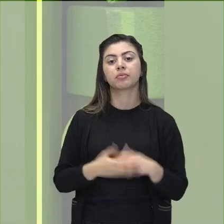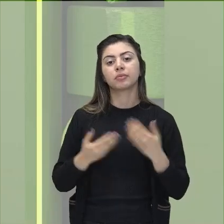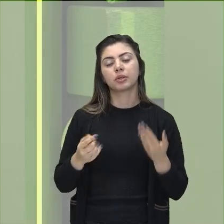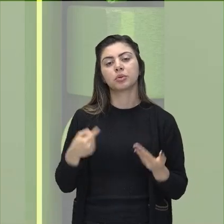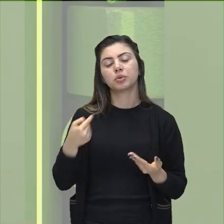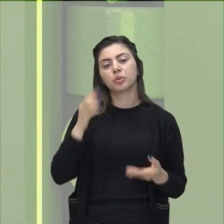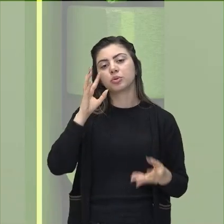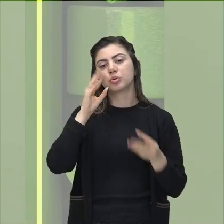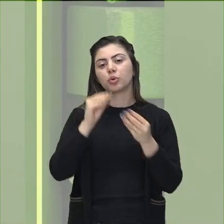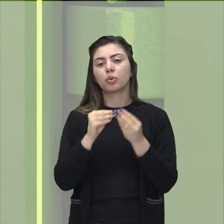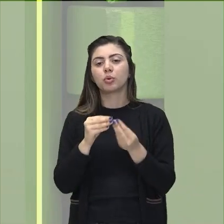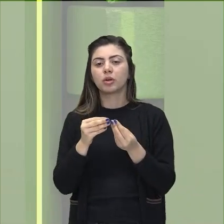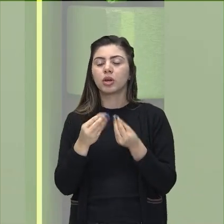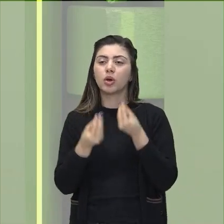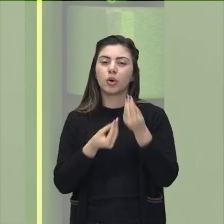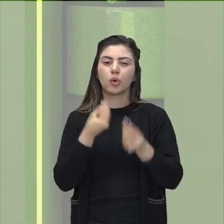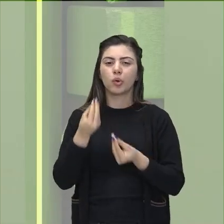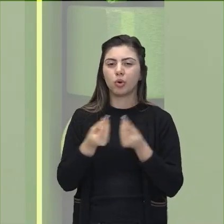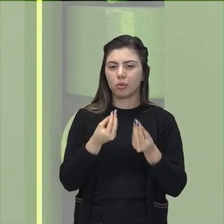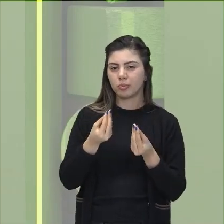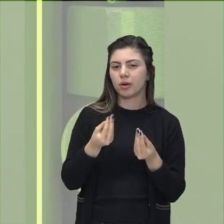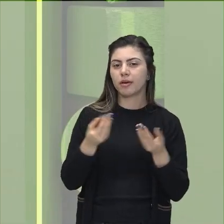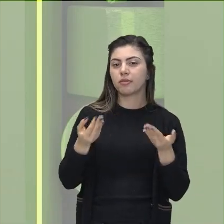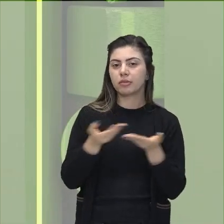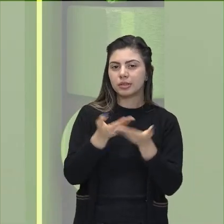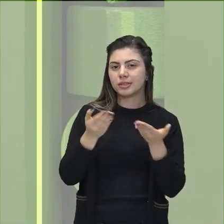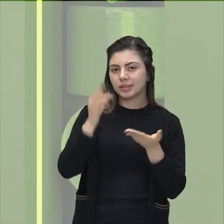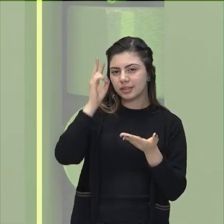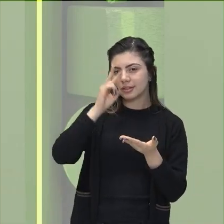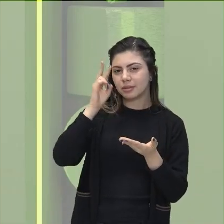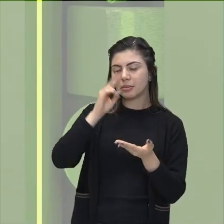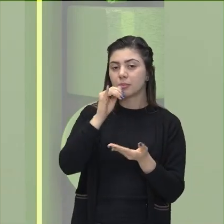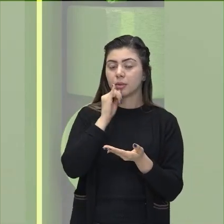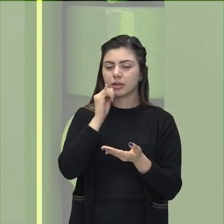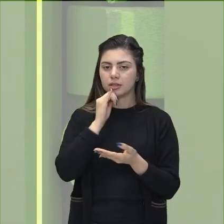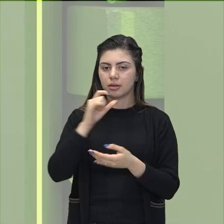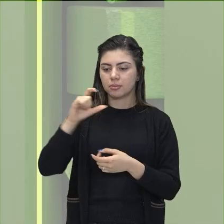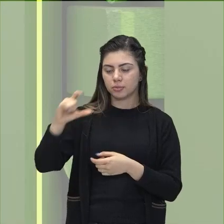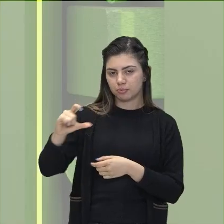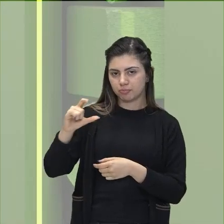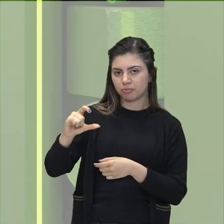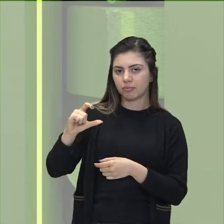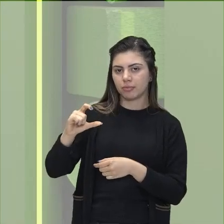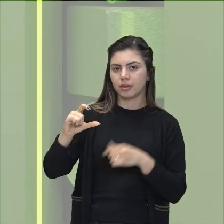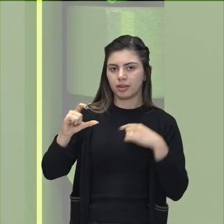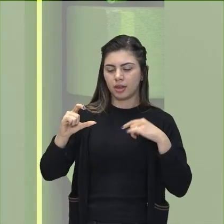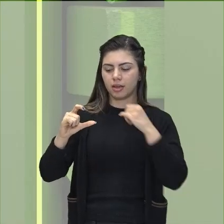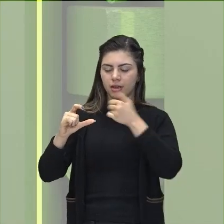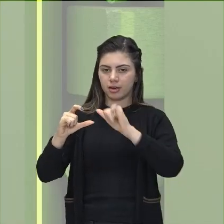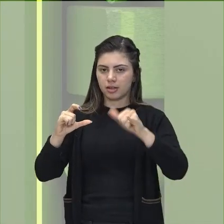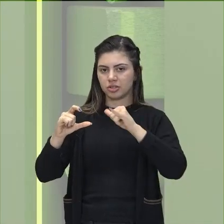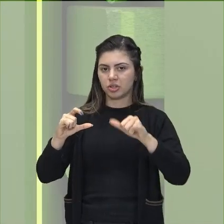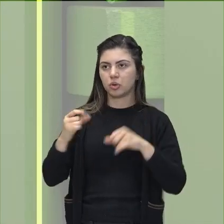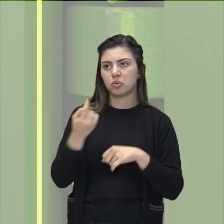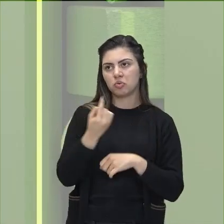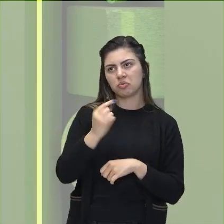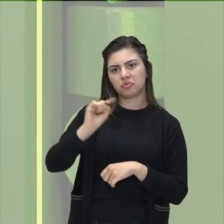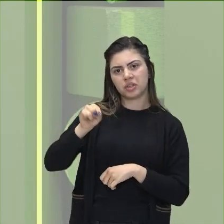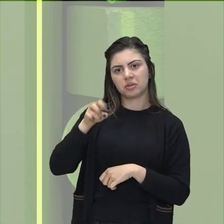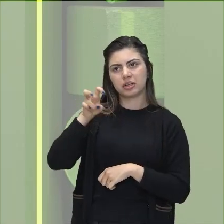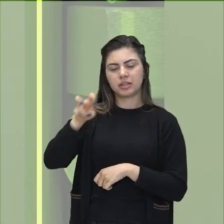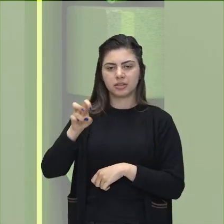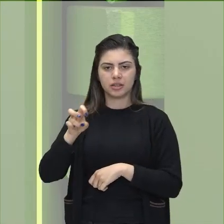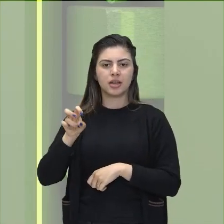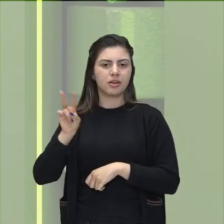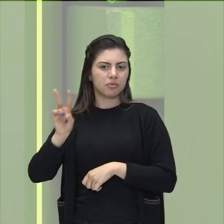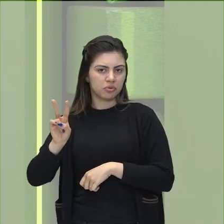quanto isso é grande ou pequeno, você vai lembrar lá de uma pilha que tem 1,5 volts ou de uma bateria que